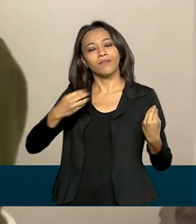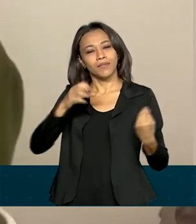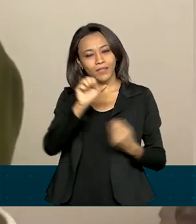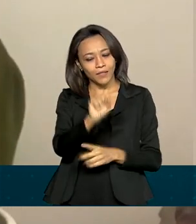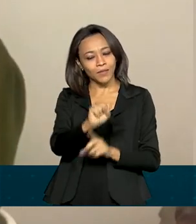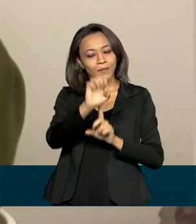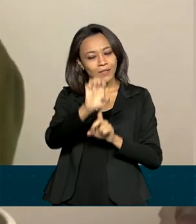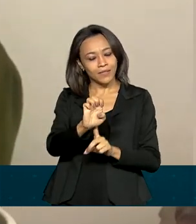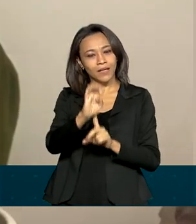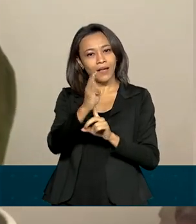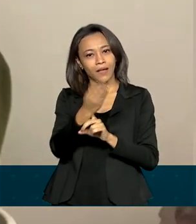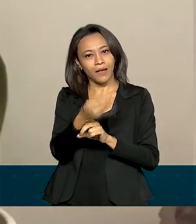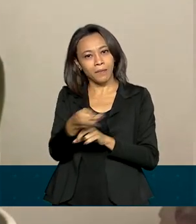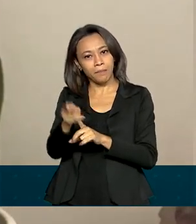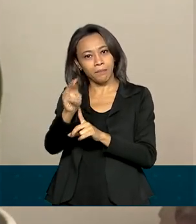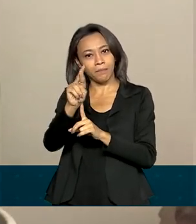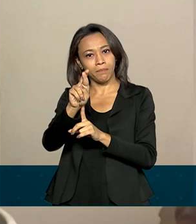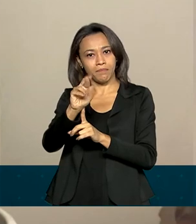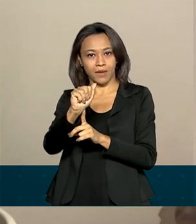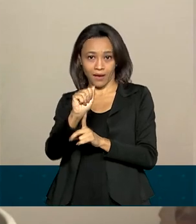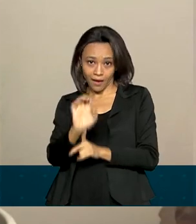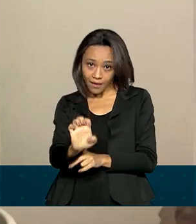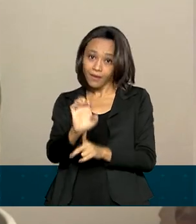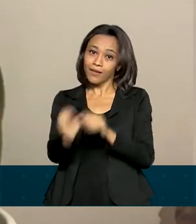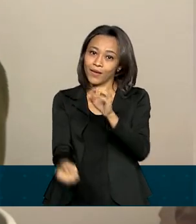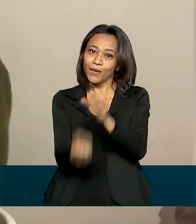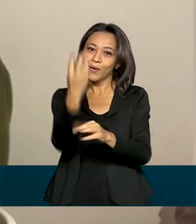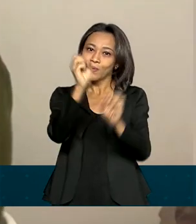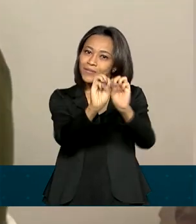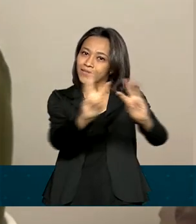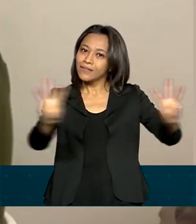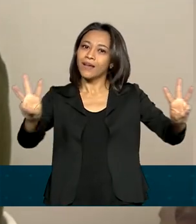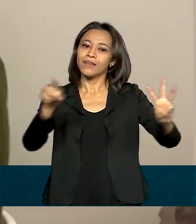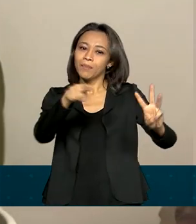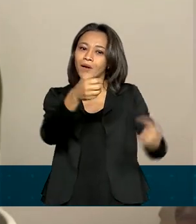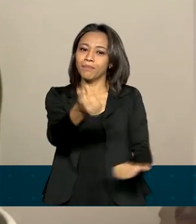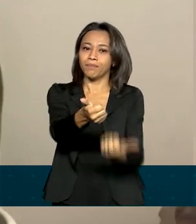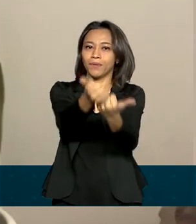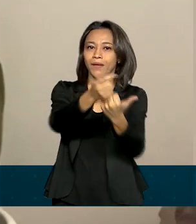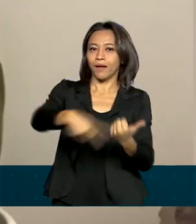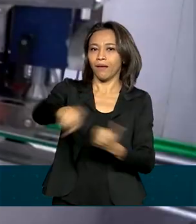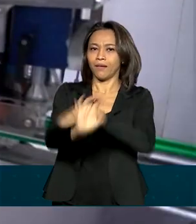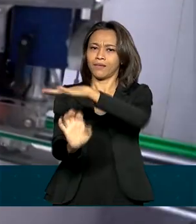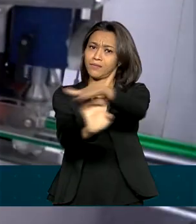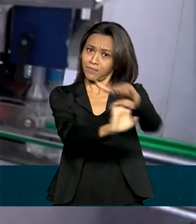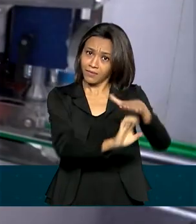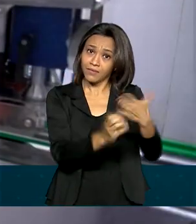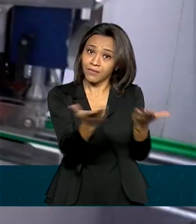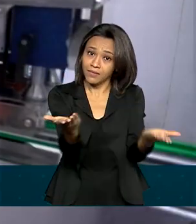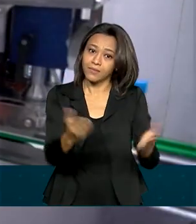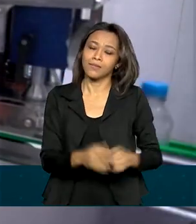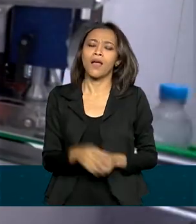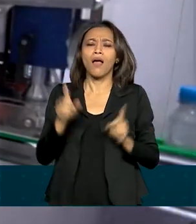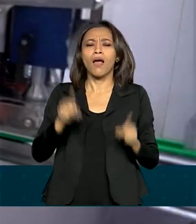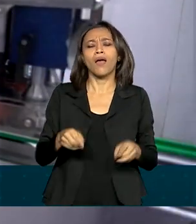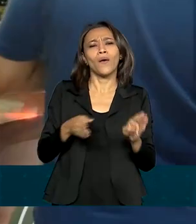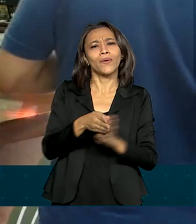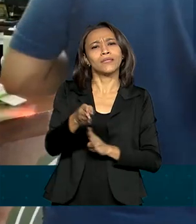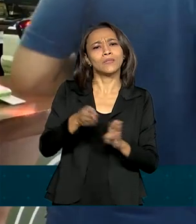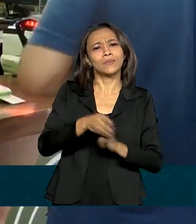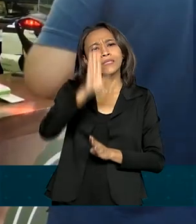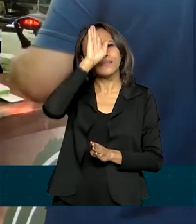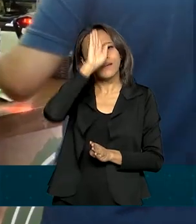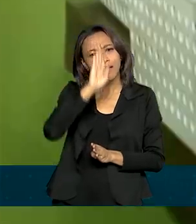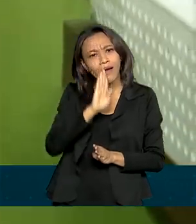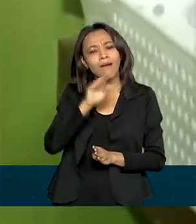criou um site para apoiar os micro e pequenos empresários nesse processo. São orientações de graça